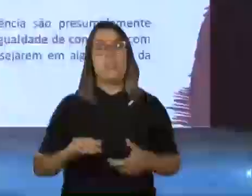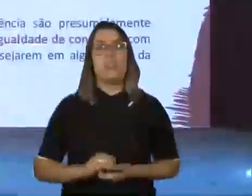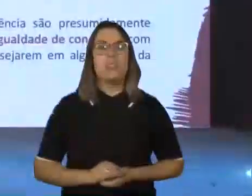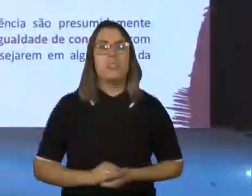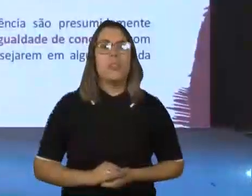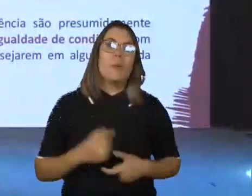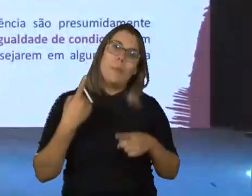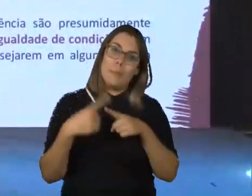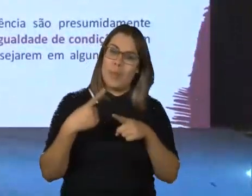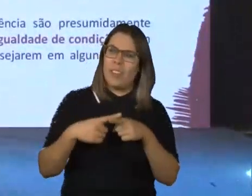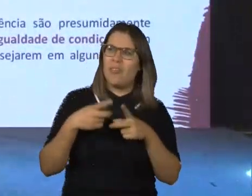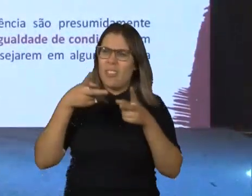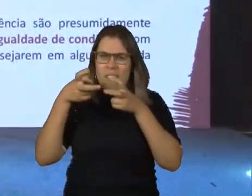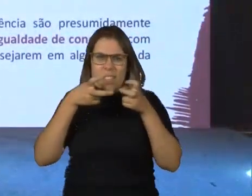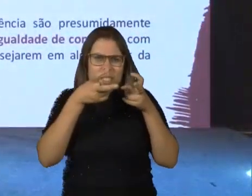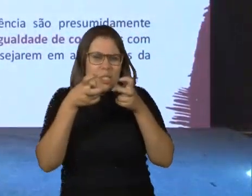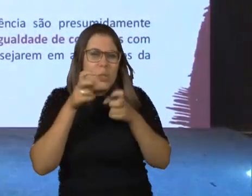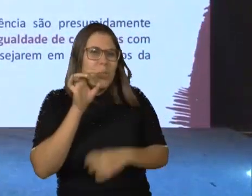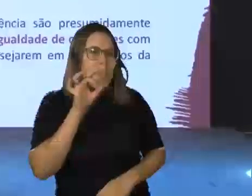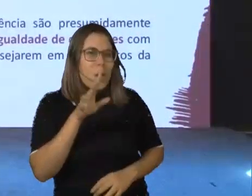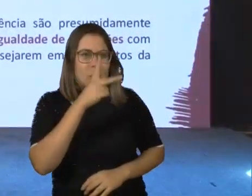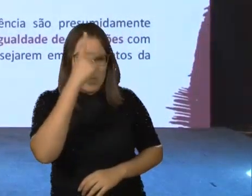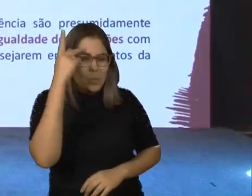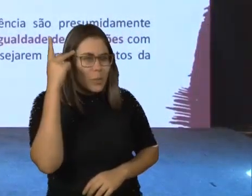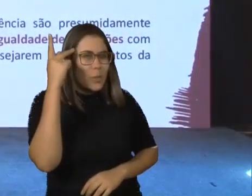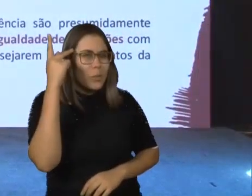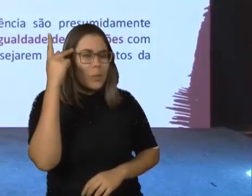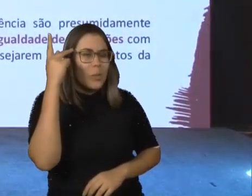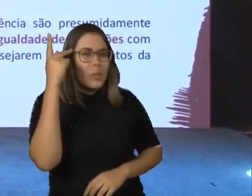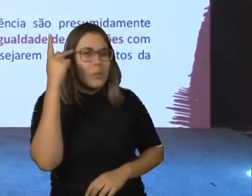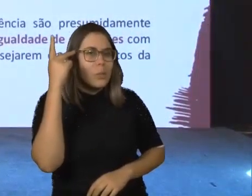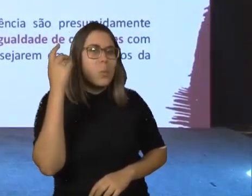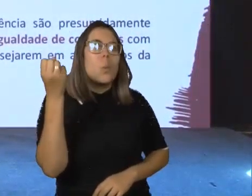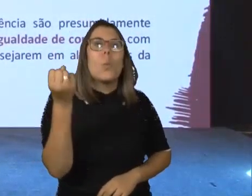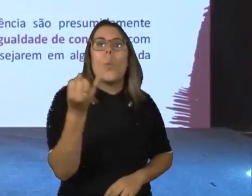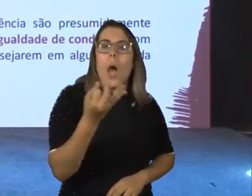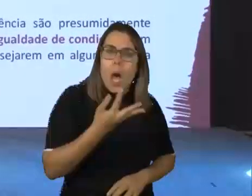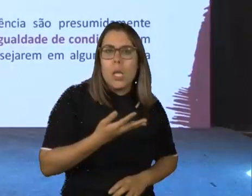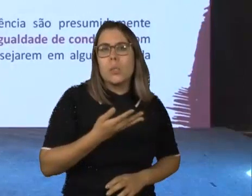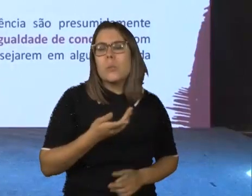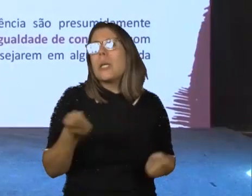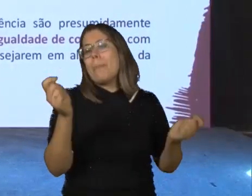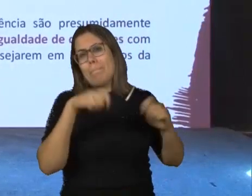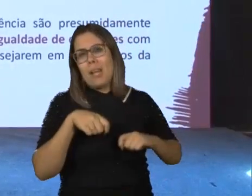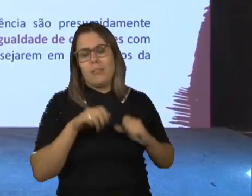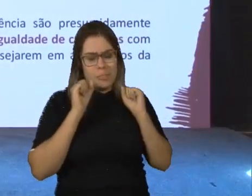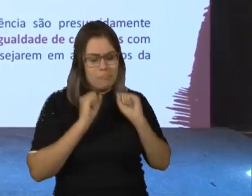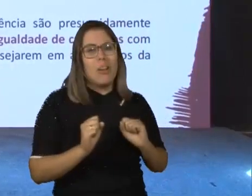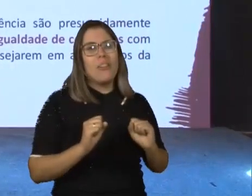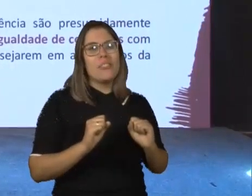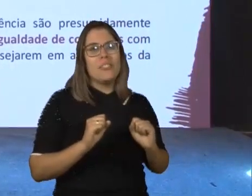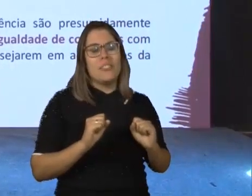porque a gente só está vendo gente protagonista mostrando sempre o quanto são capazes, o quanto podem